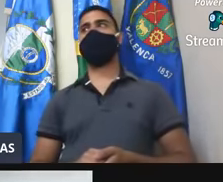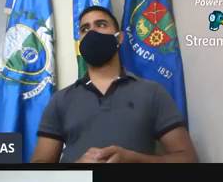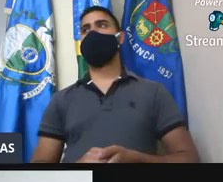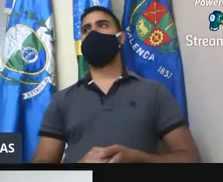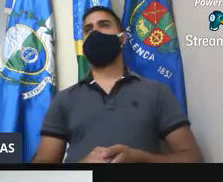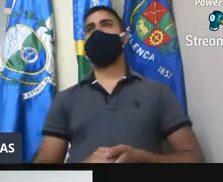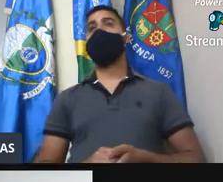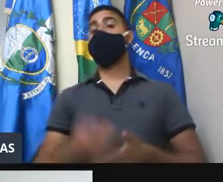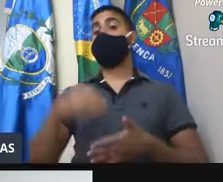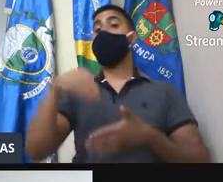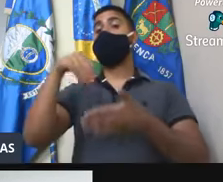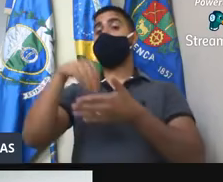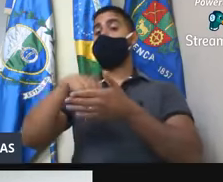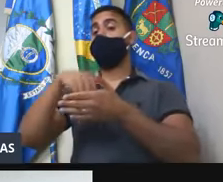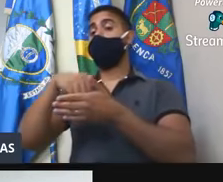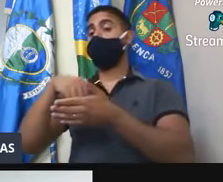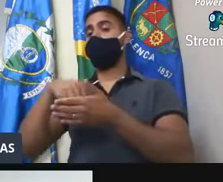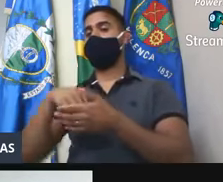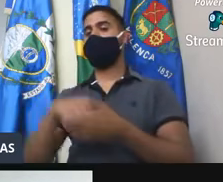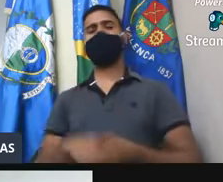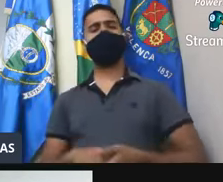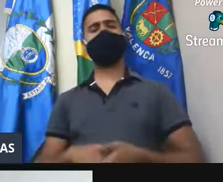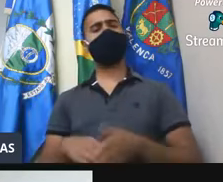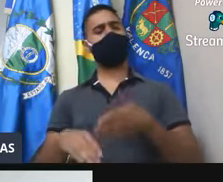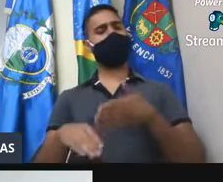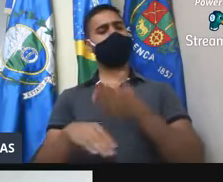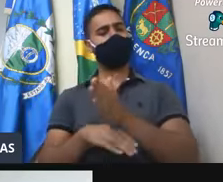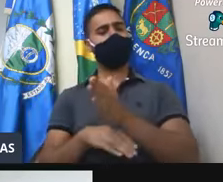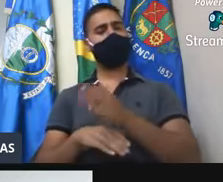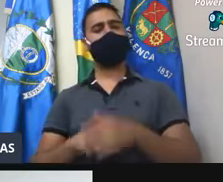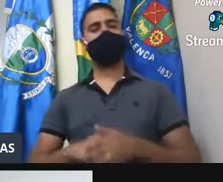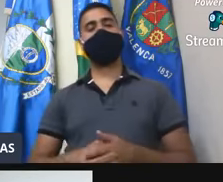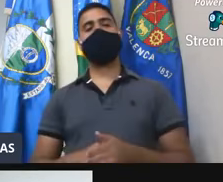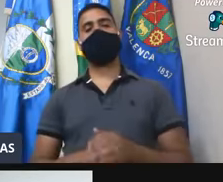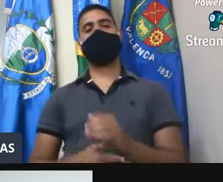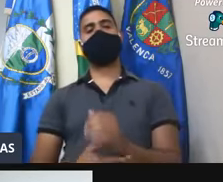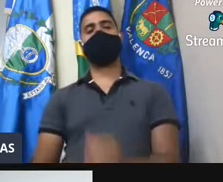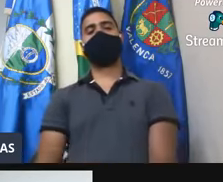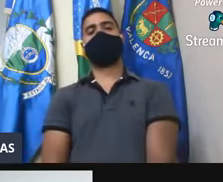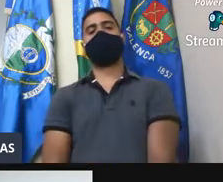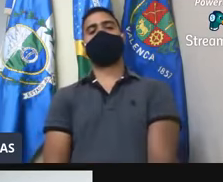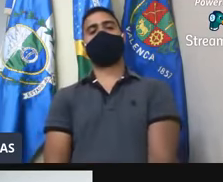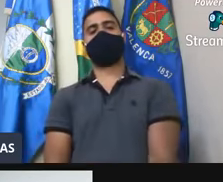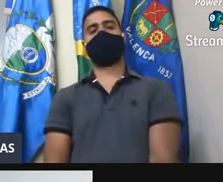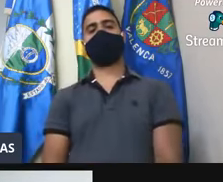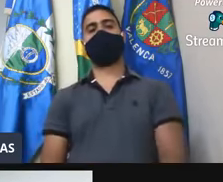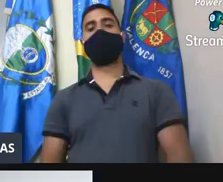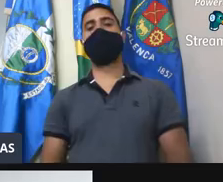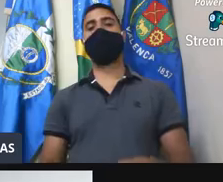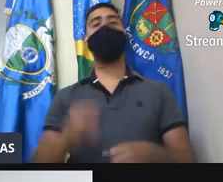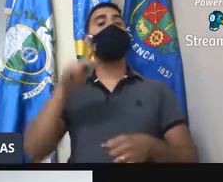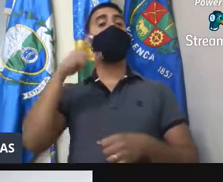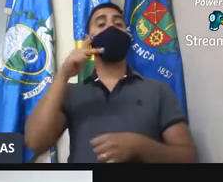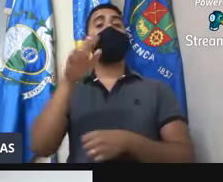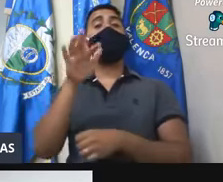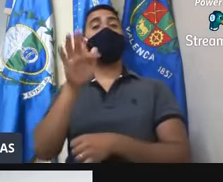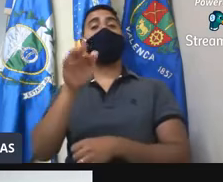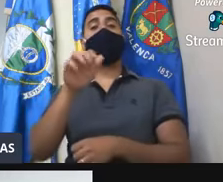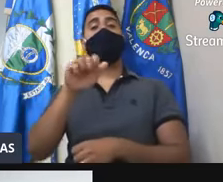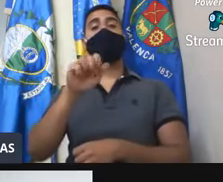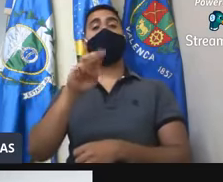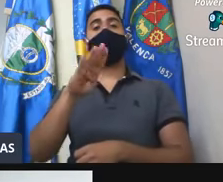não tendo quem queira discutir, em votação, aprovado. Requerimento 182 da vereadora Fabiane